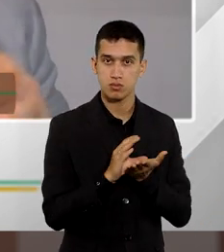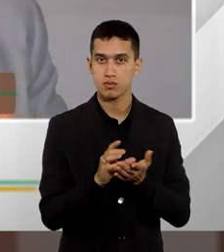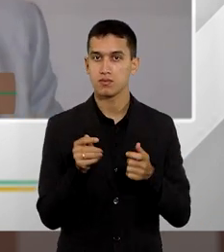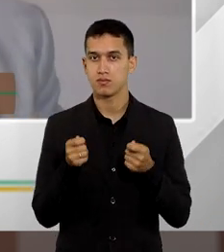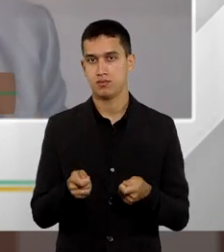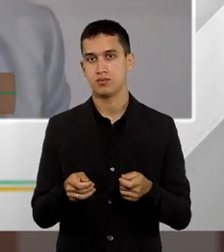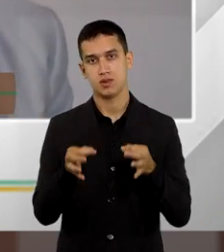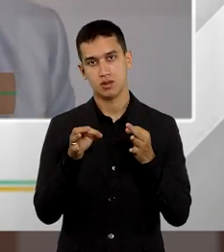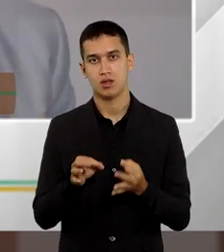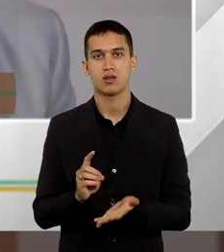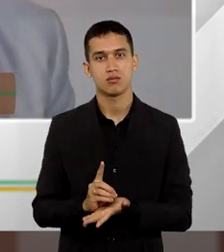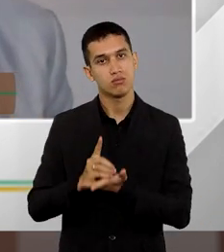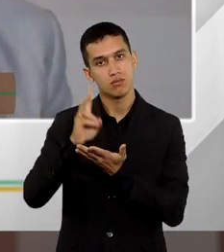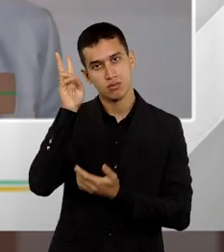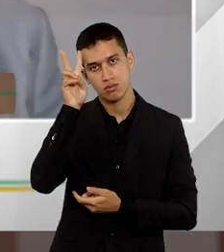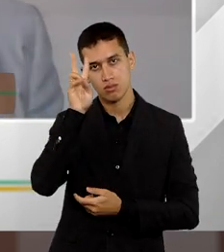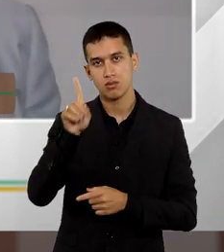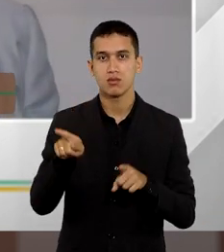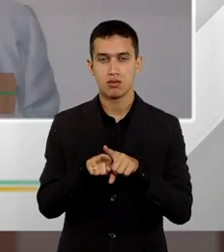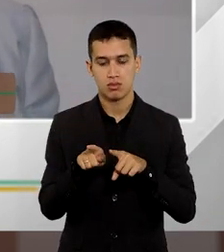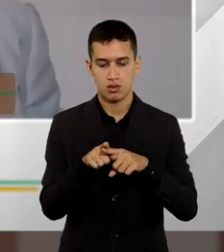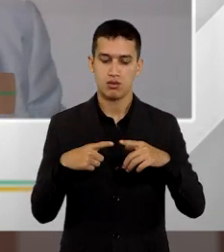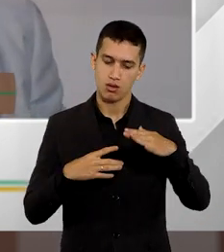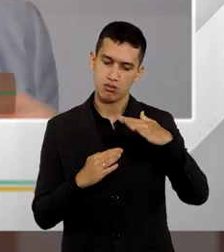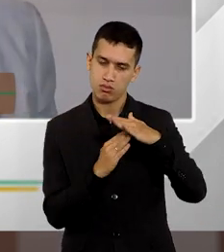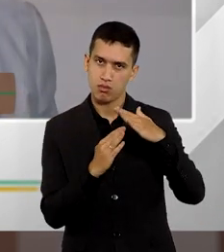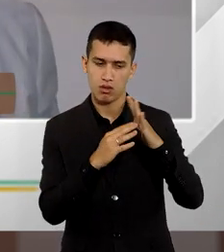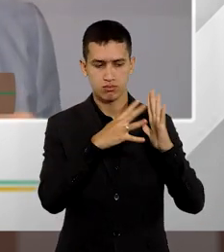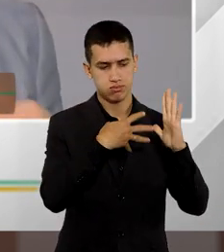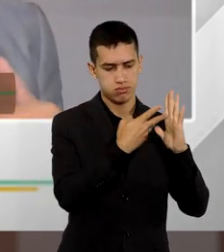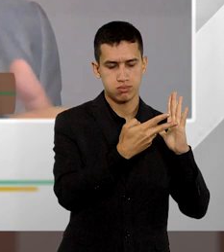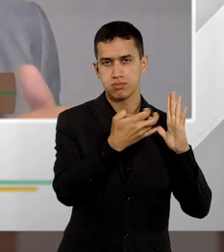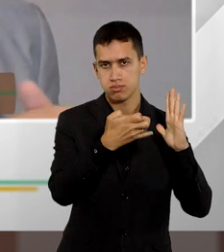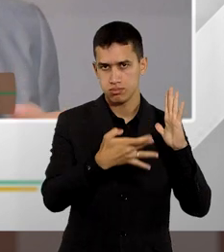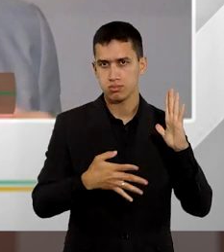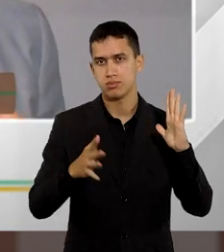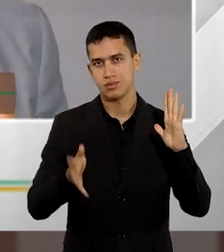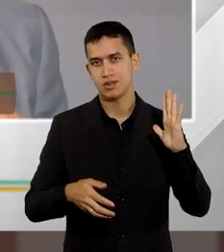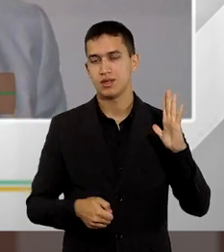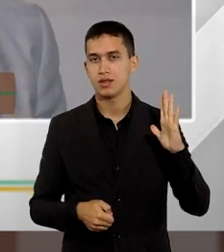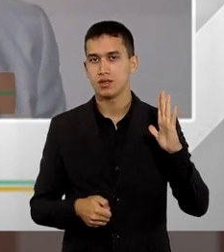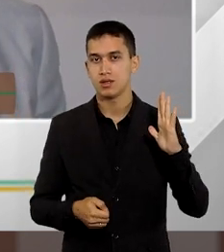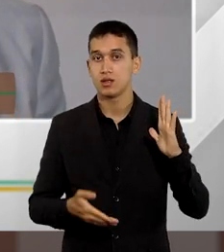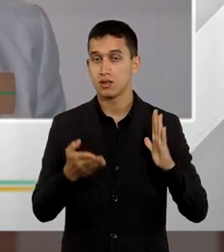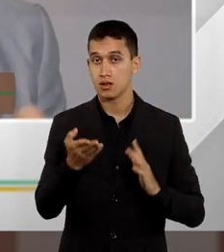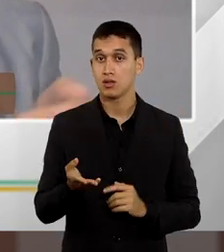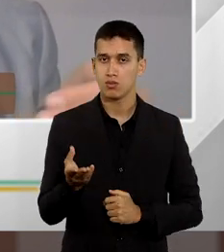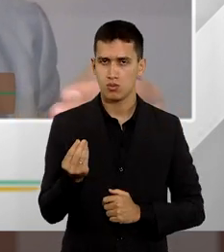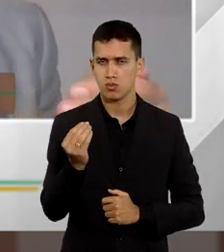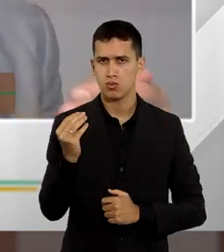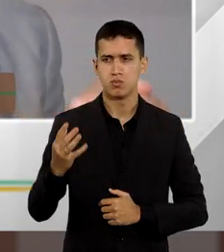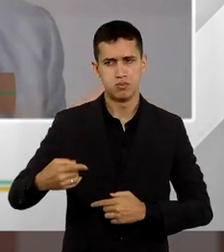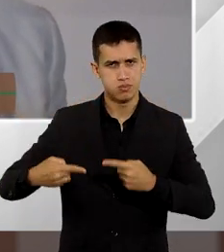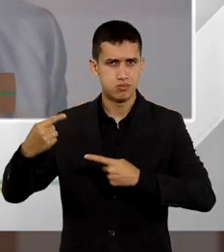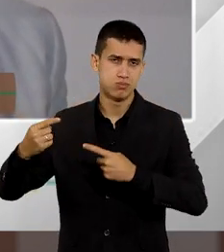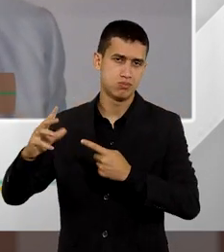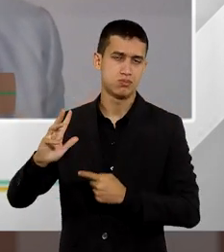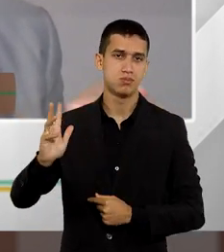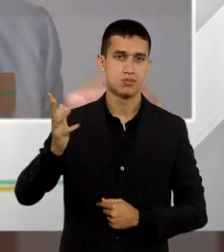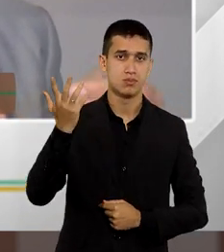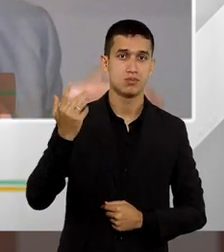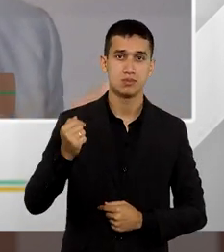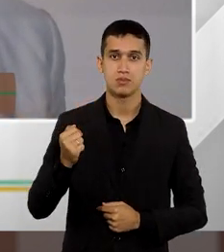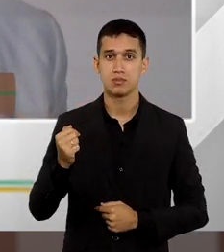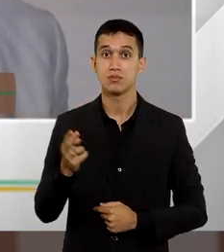forma digna, dentro dos limitadores percentuais lá previstos. E isso foi objeto de grande celeuma, e nós